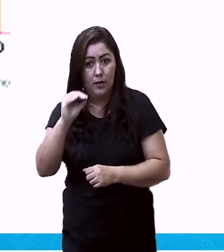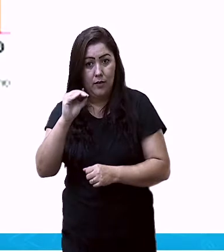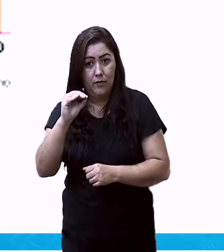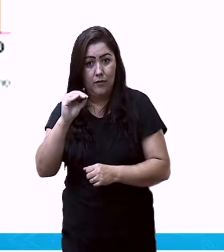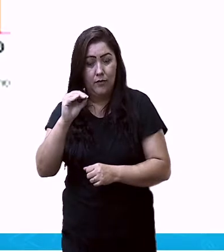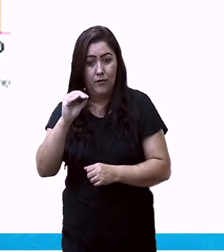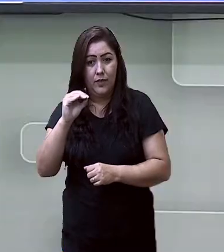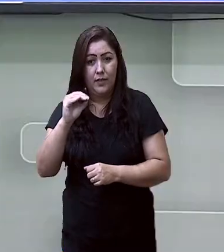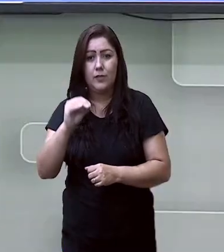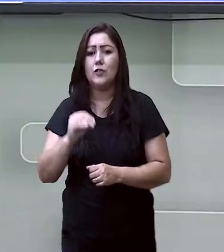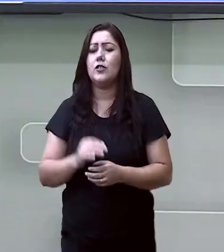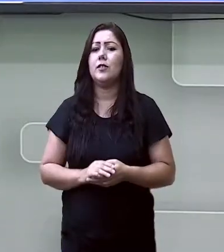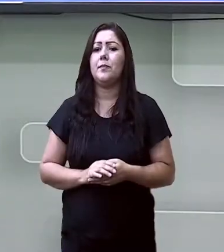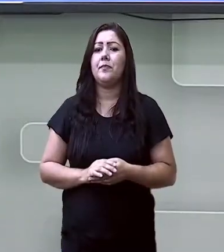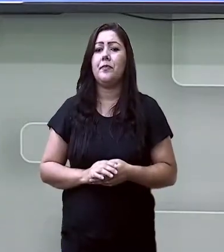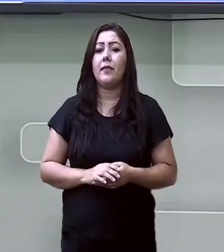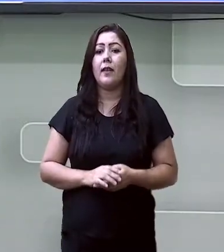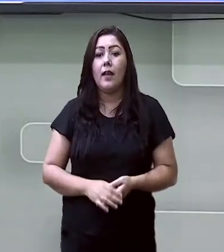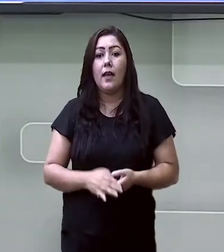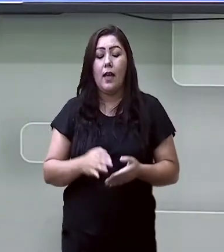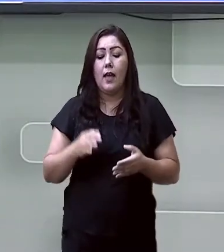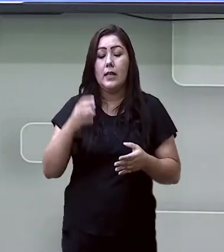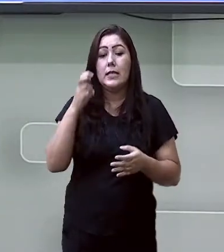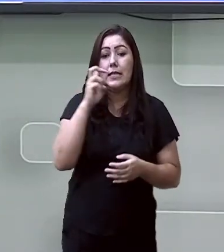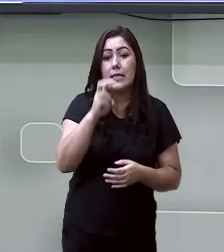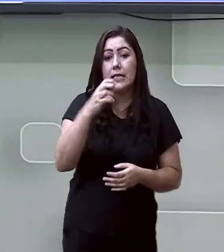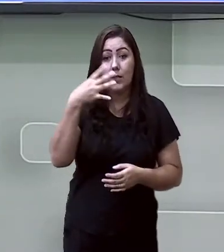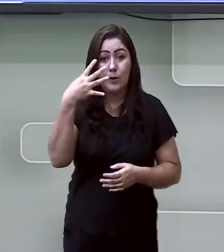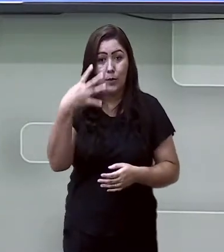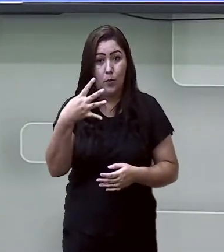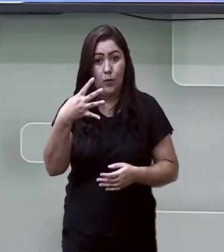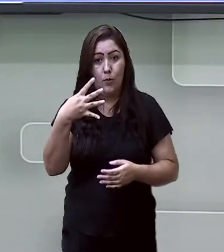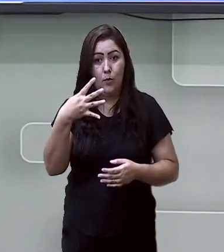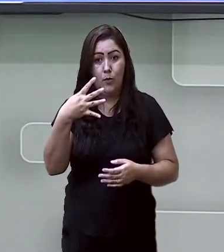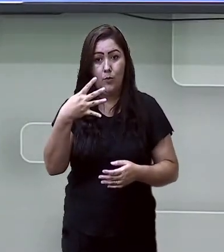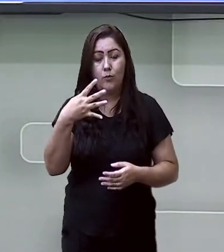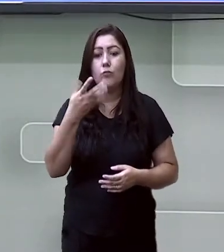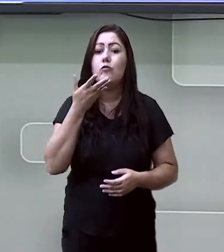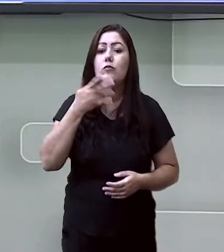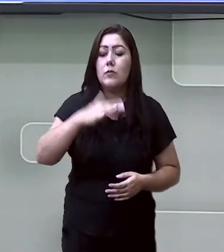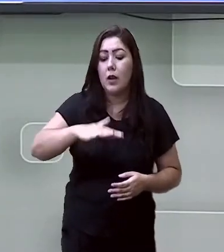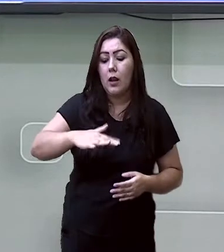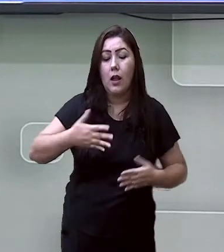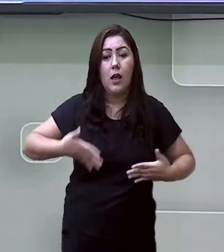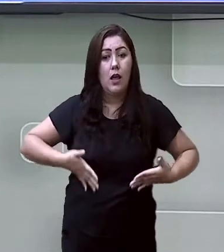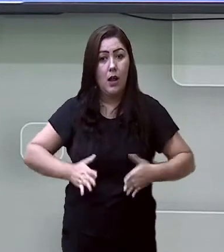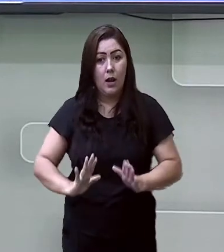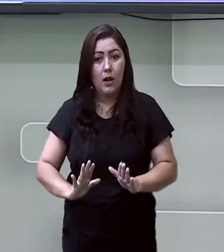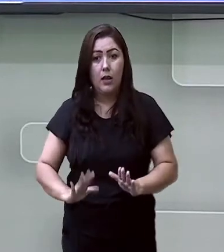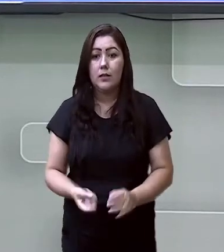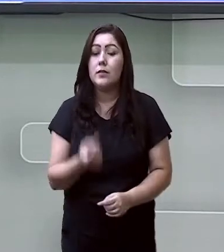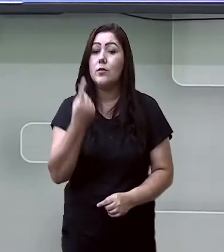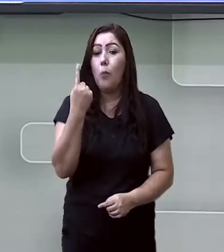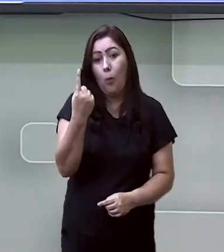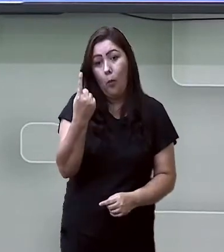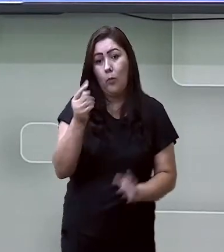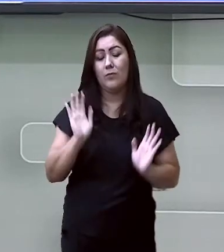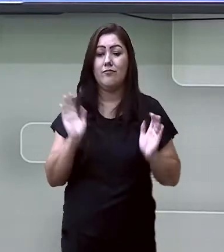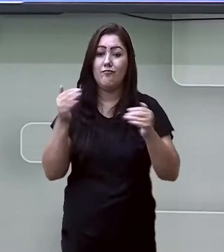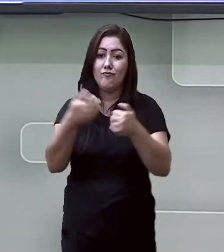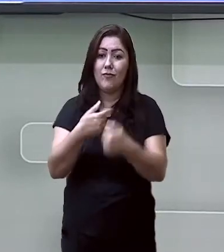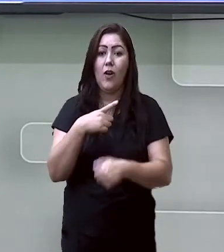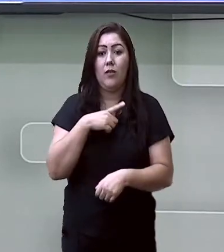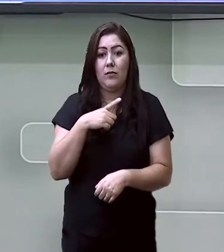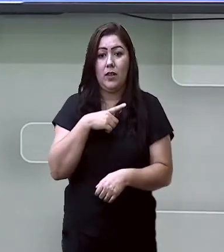a cada 54 crianças no espectro autista, e isso independente de etnia ou